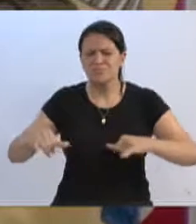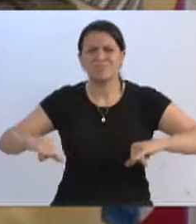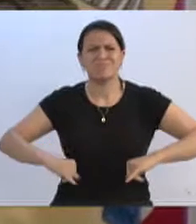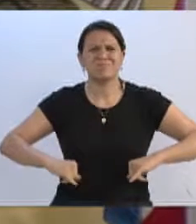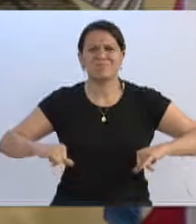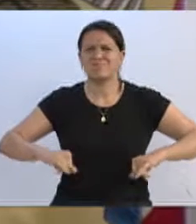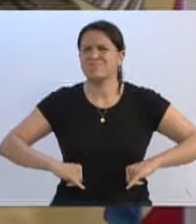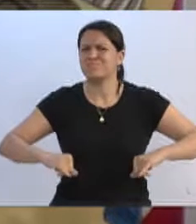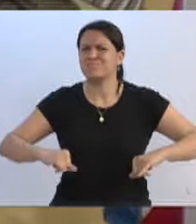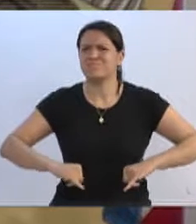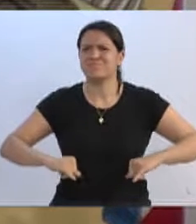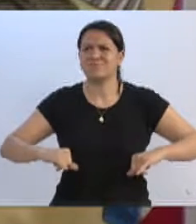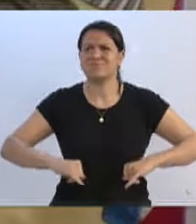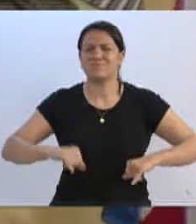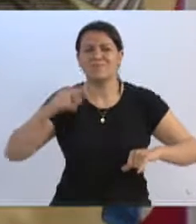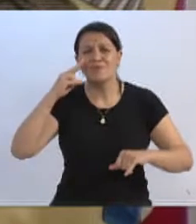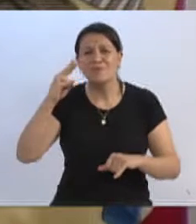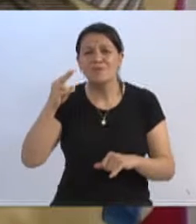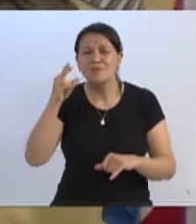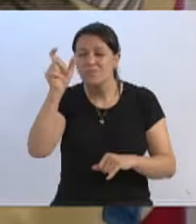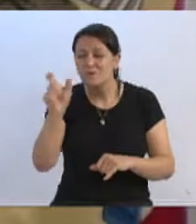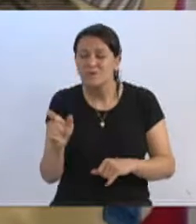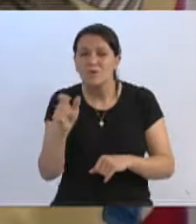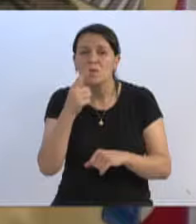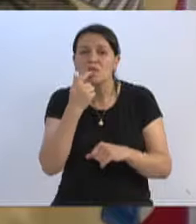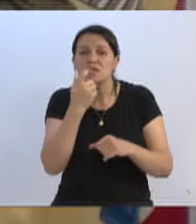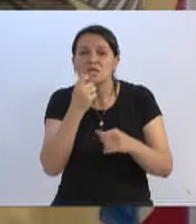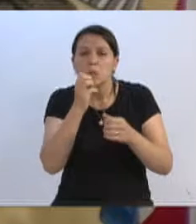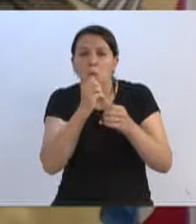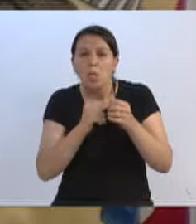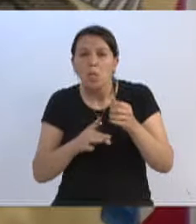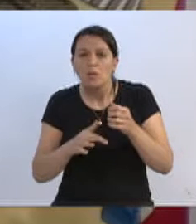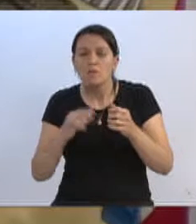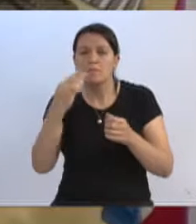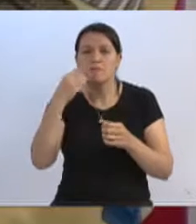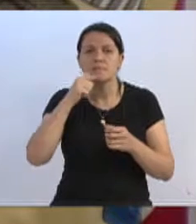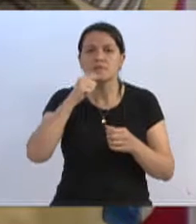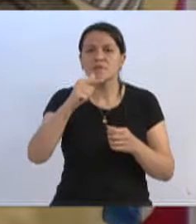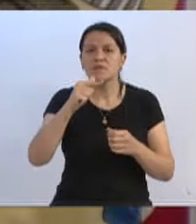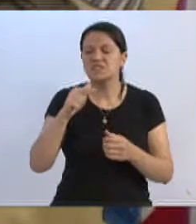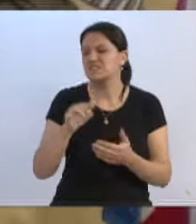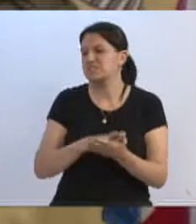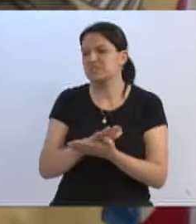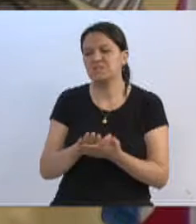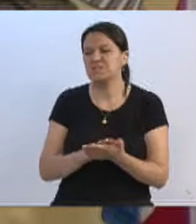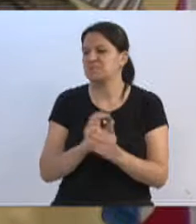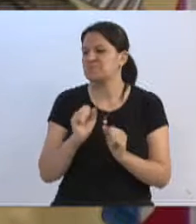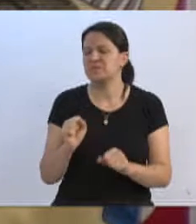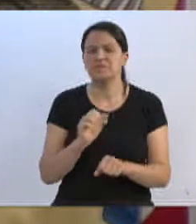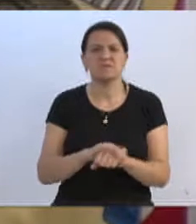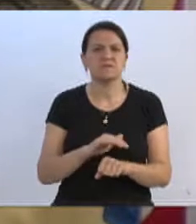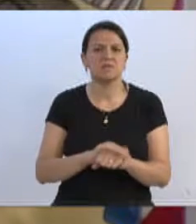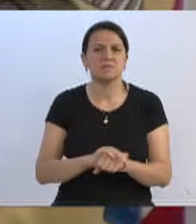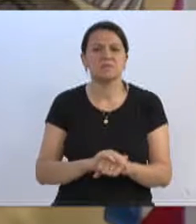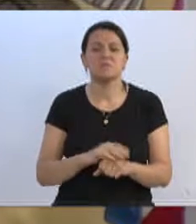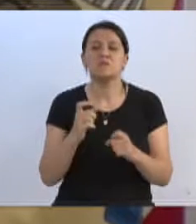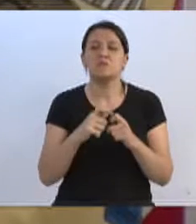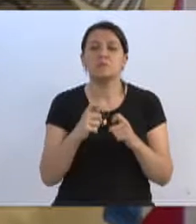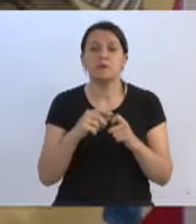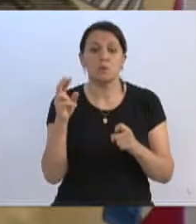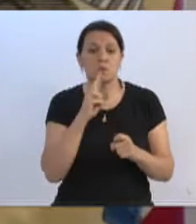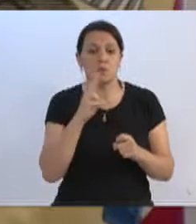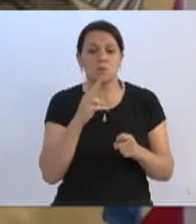último caso que passei com sangramento há três semanas, e nada, alegam, podem fazer. O médico coloca como urgente, e o que adianta isso?